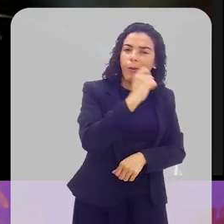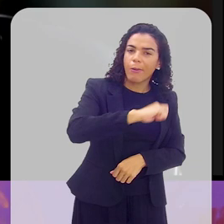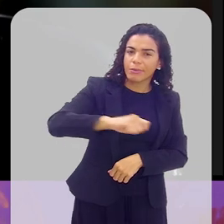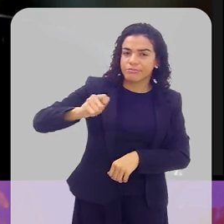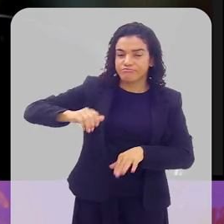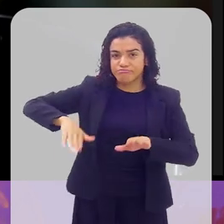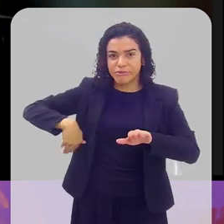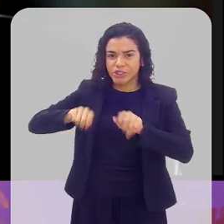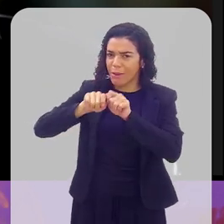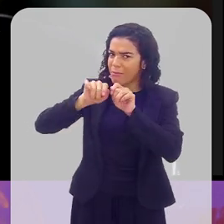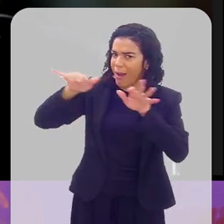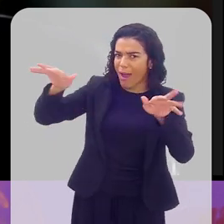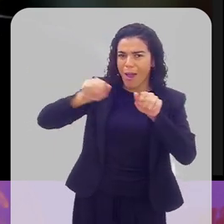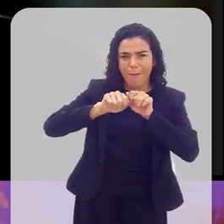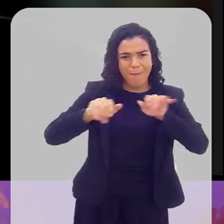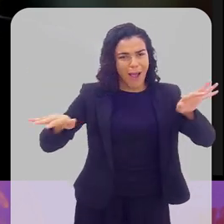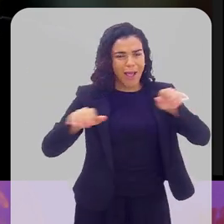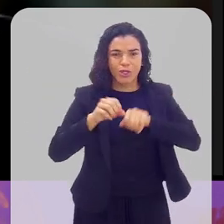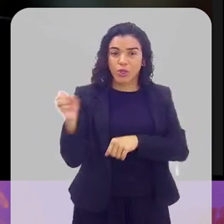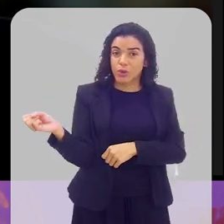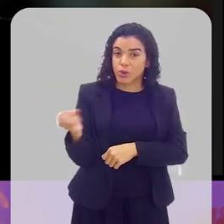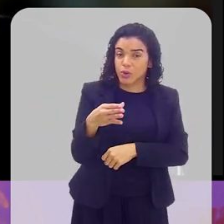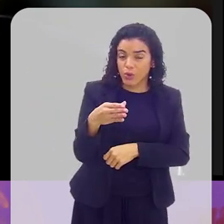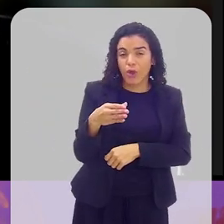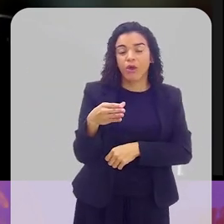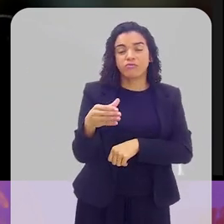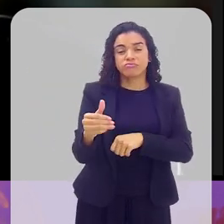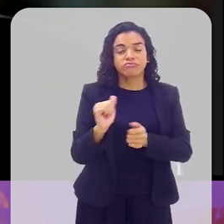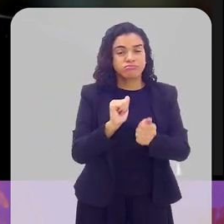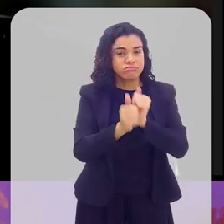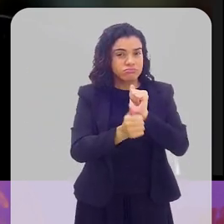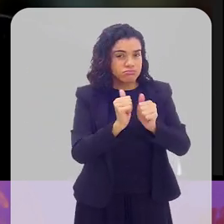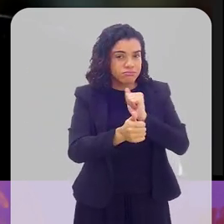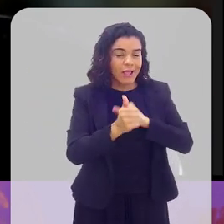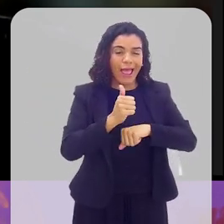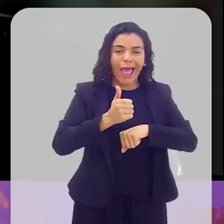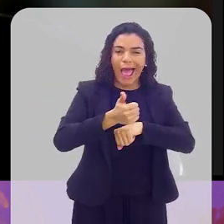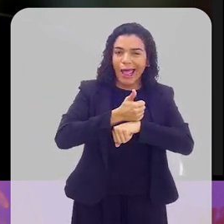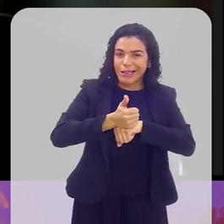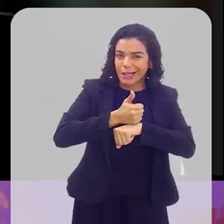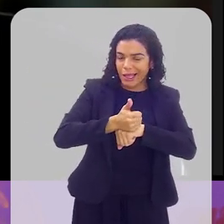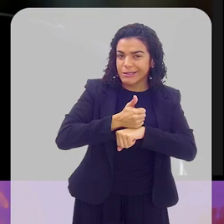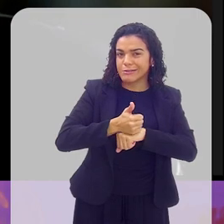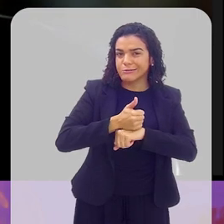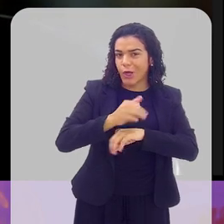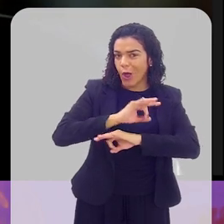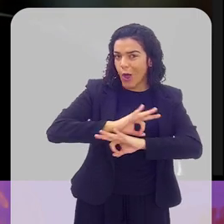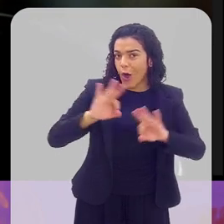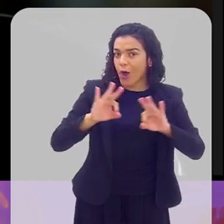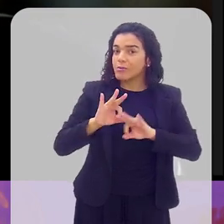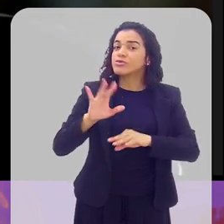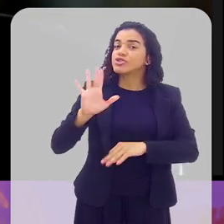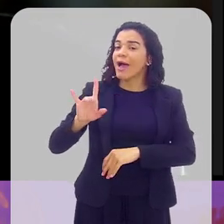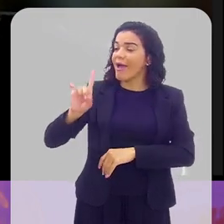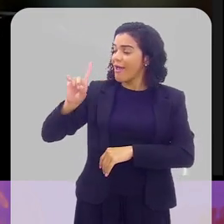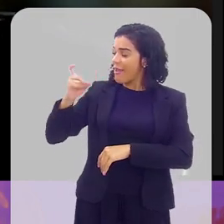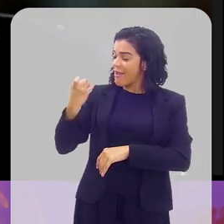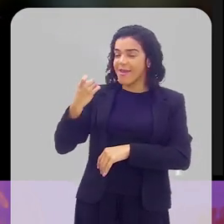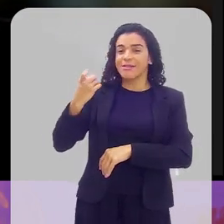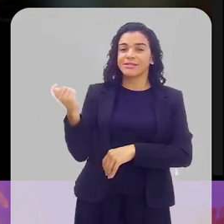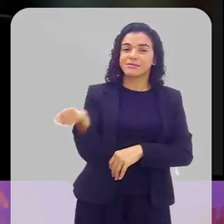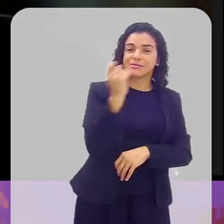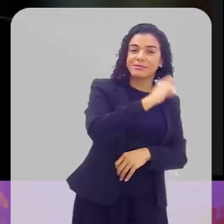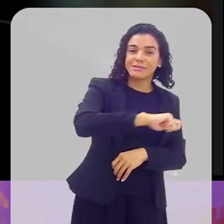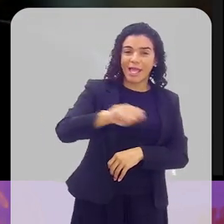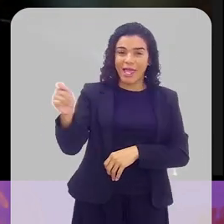acredito que o pit tênis está sem fronteiras. Estão aparecendo novos atletas de outros países. E muitos atletas provenientes do tênis,